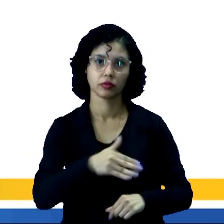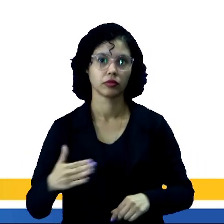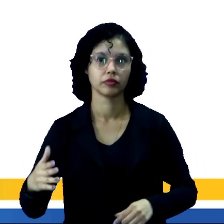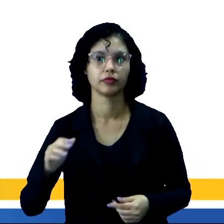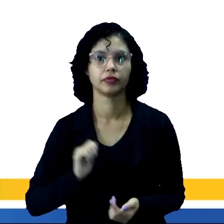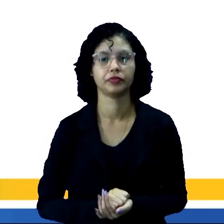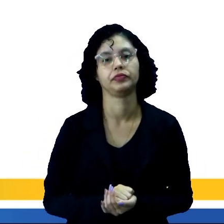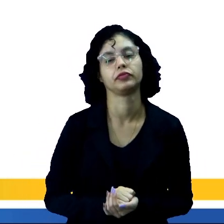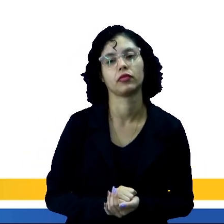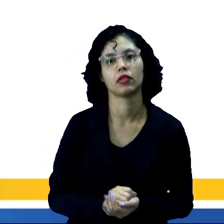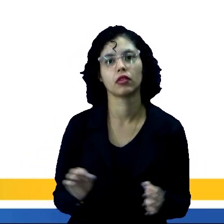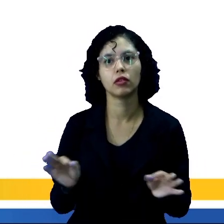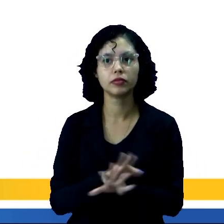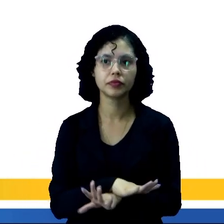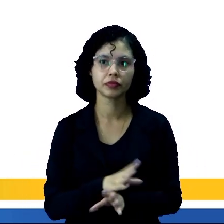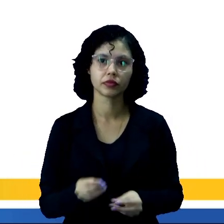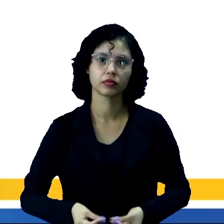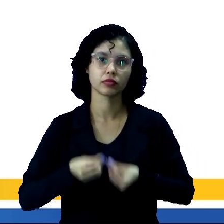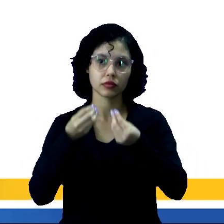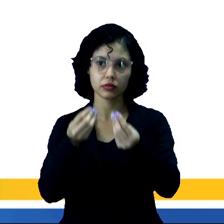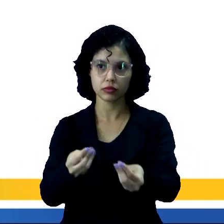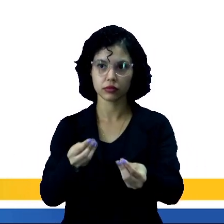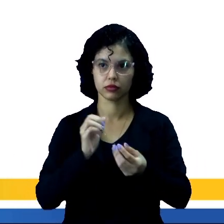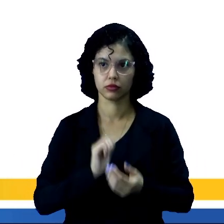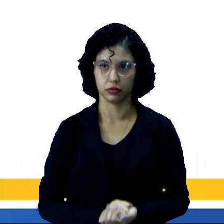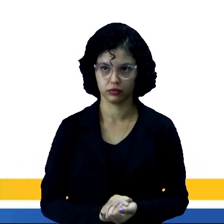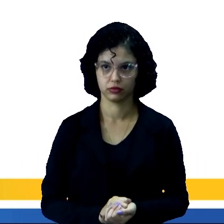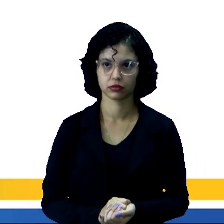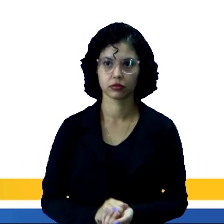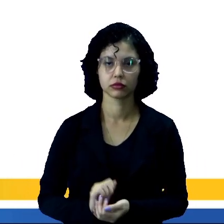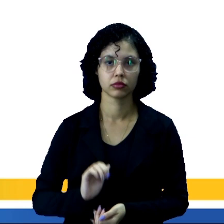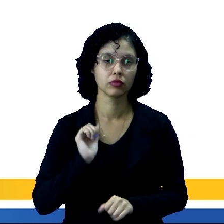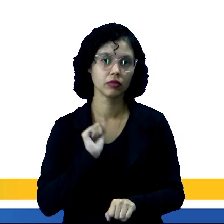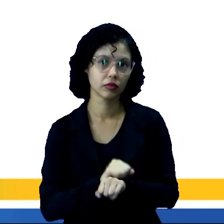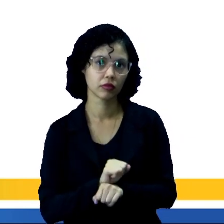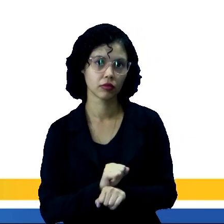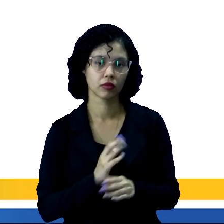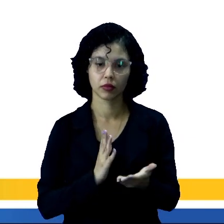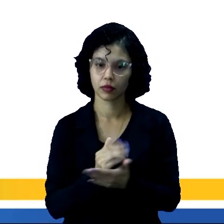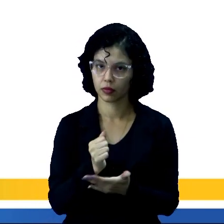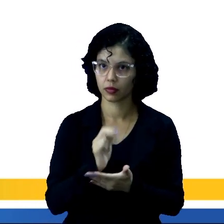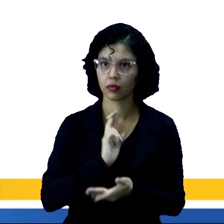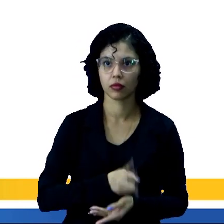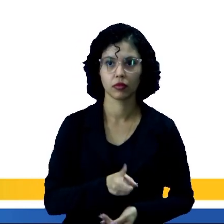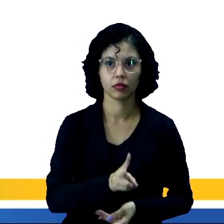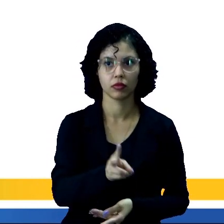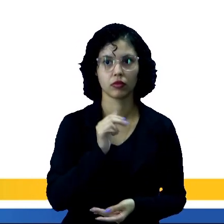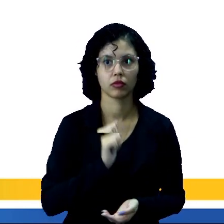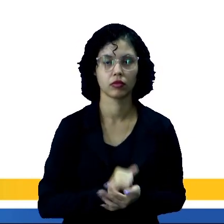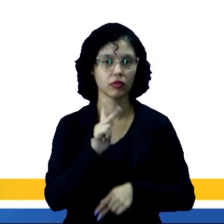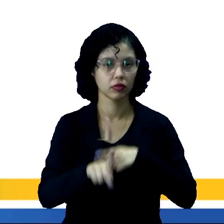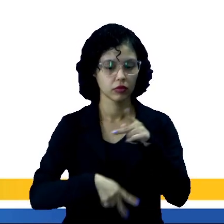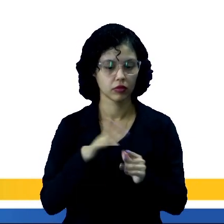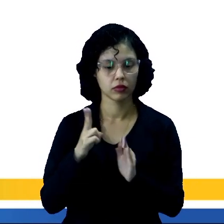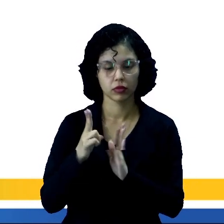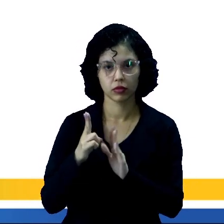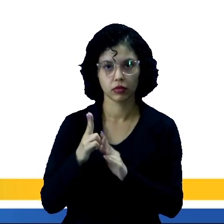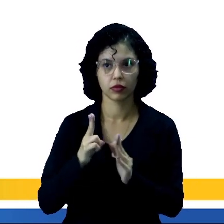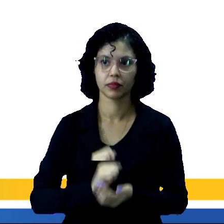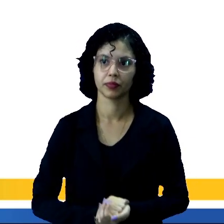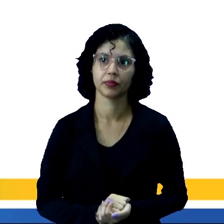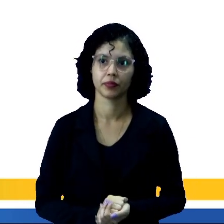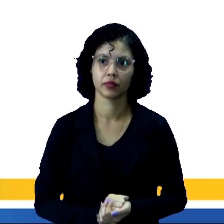desapropriadas ou doadas, elas se destinam à posse permanente dos povos indígenas, né?